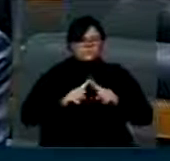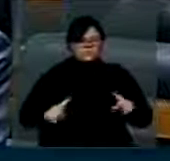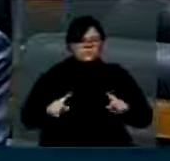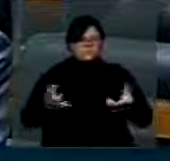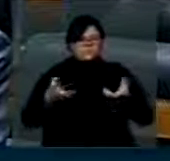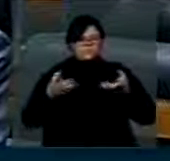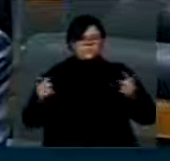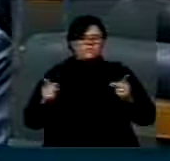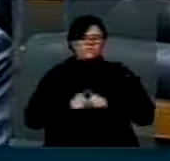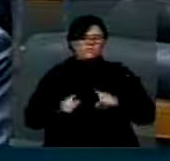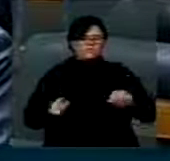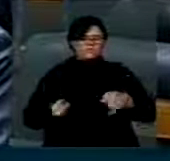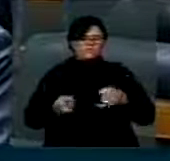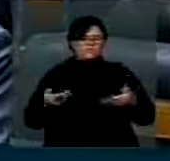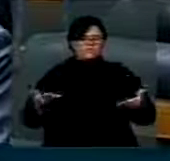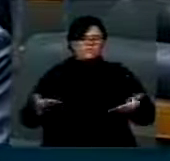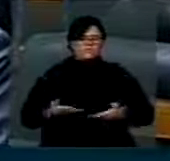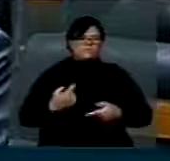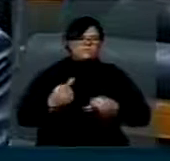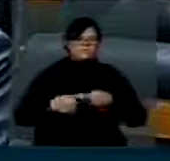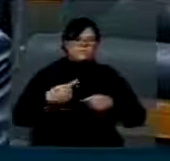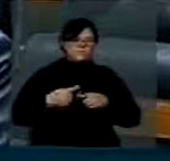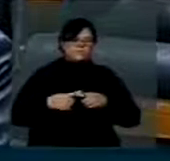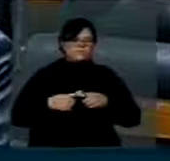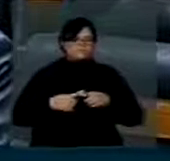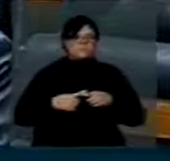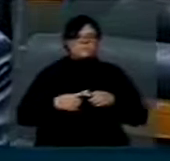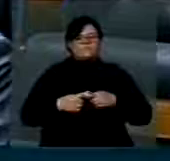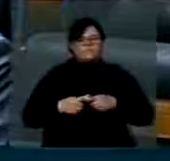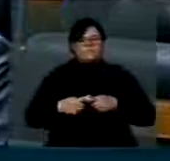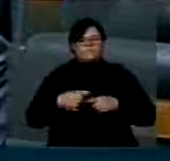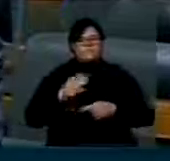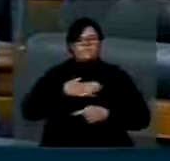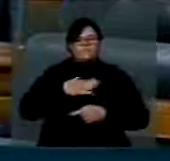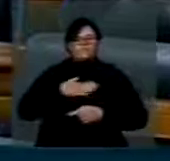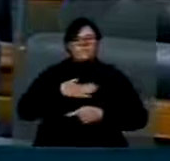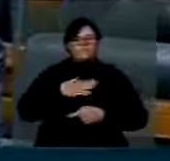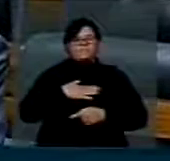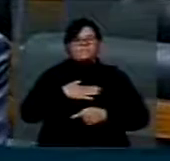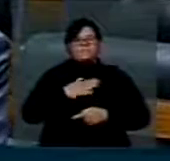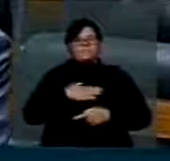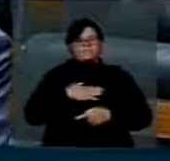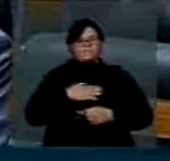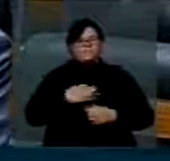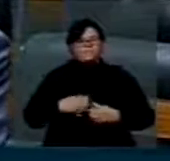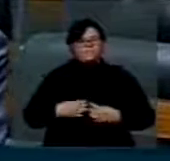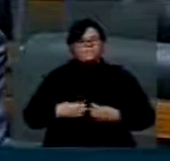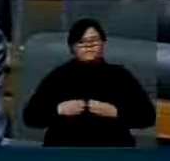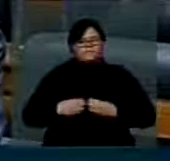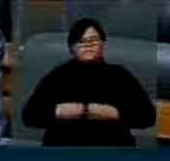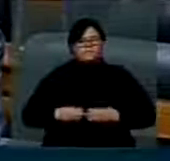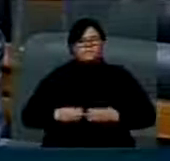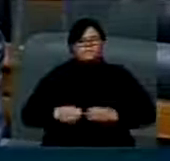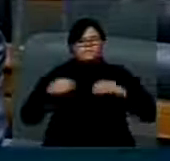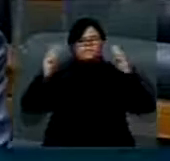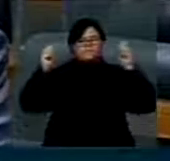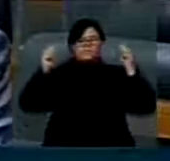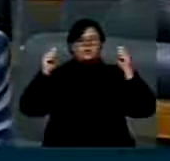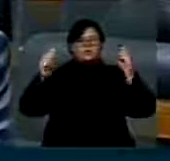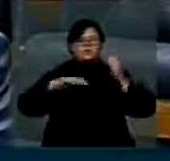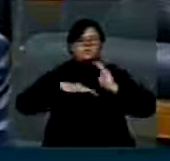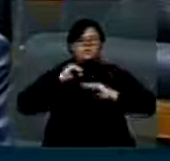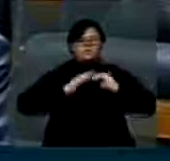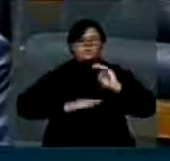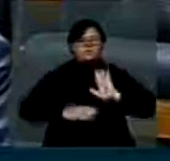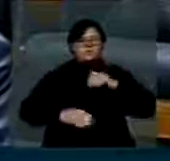aproveitar esta oportunidade para somar a minha voz aquelas vozes de protesto em relação à